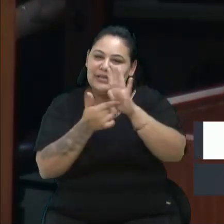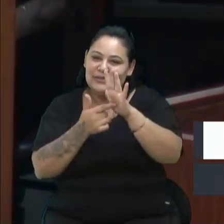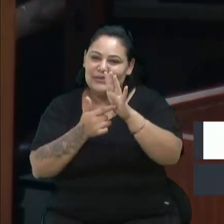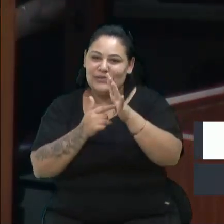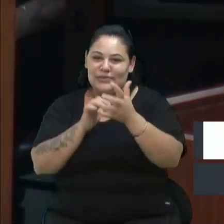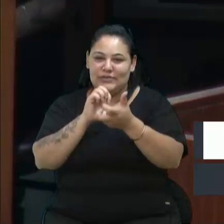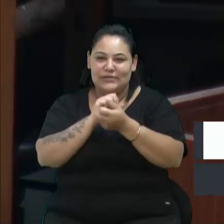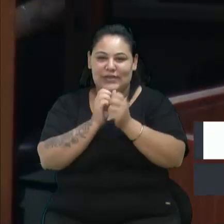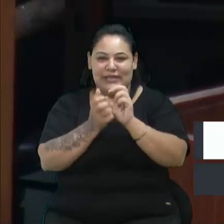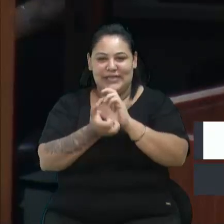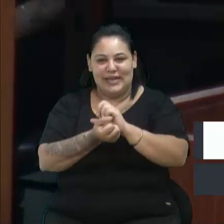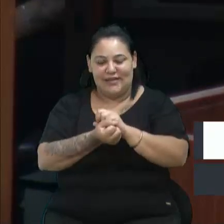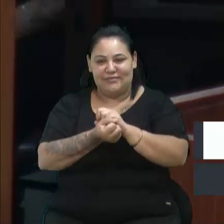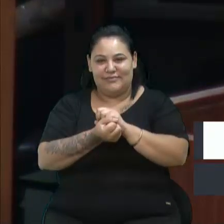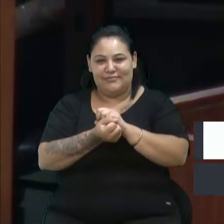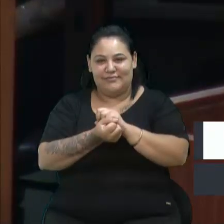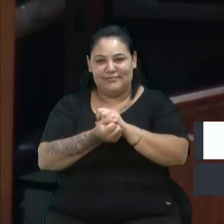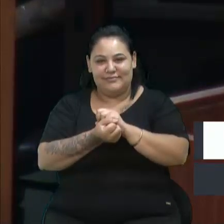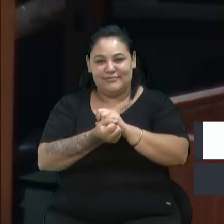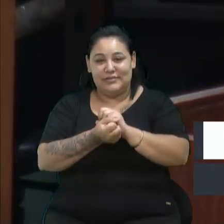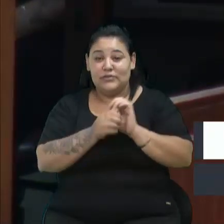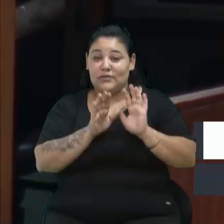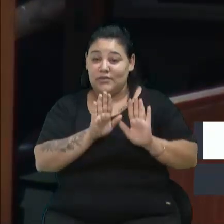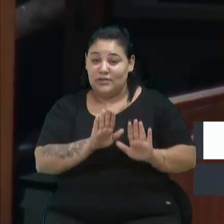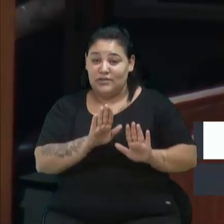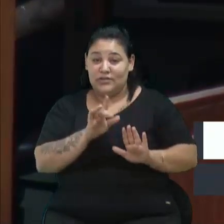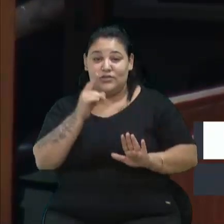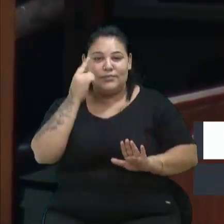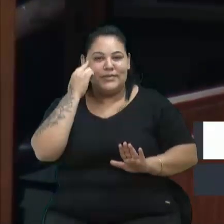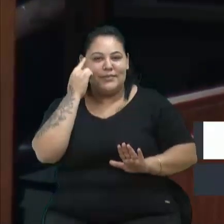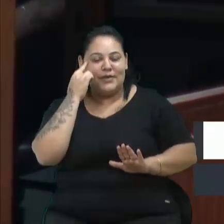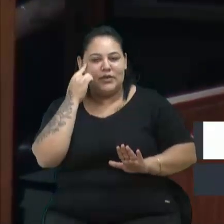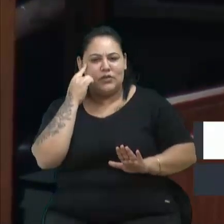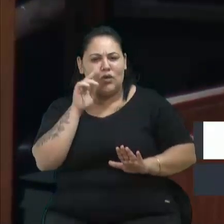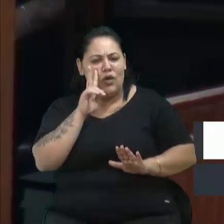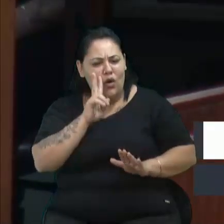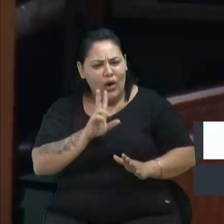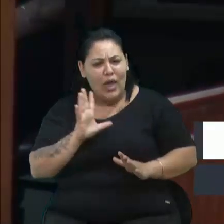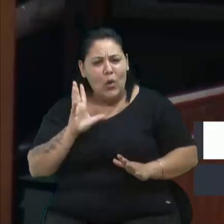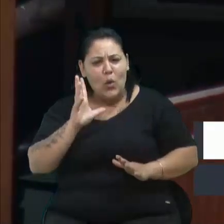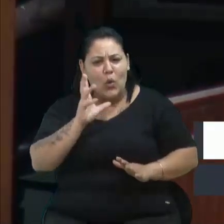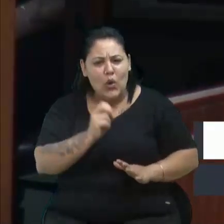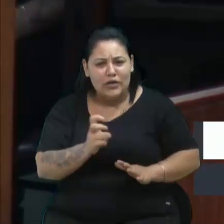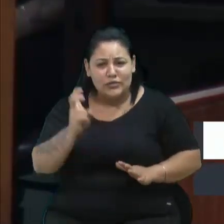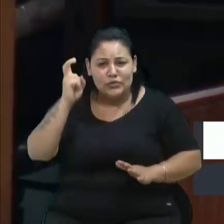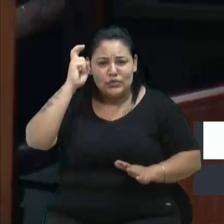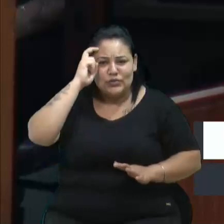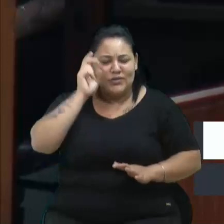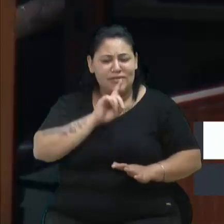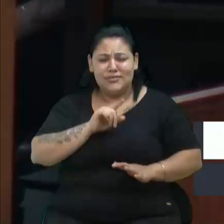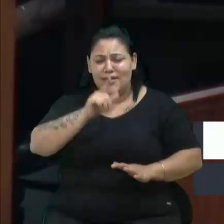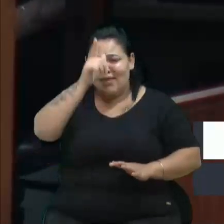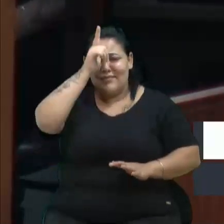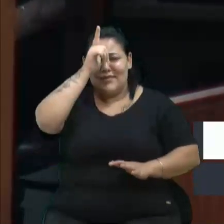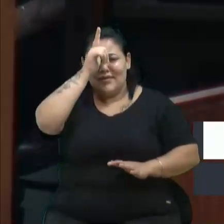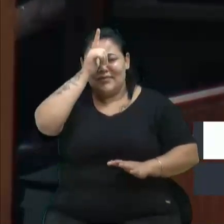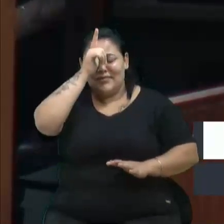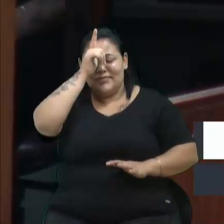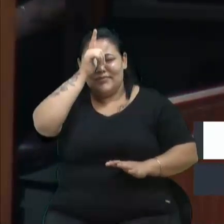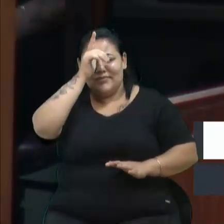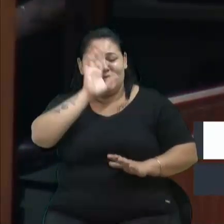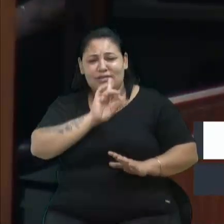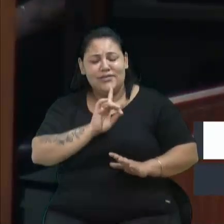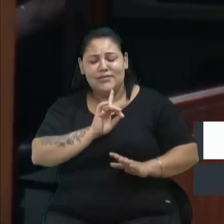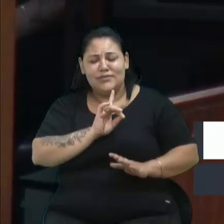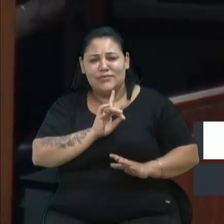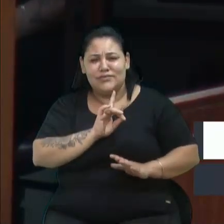Deixo essa reflexão para a nossa cultura. Olha as etnias, eu não sou alemão, eu não sou gringo, eu sou um brasileiro.